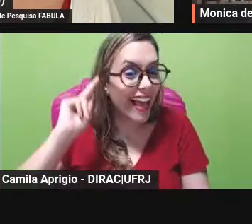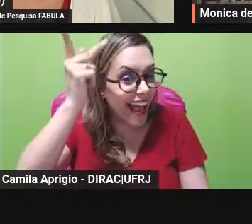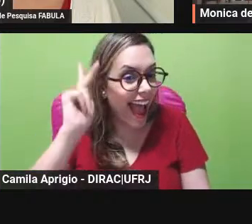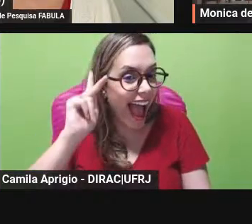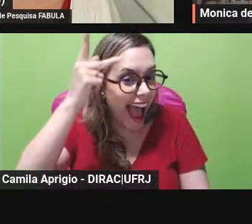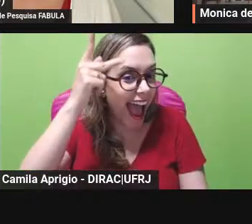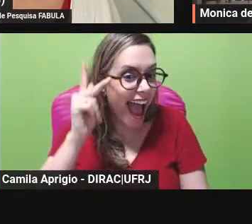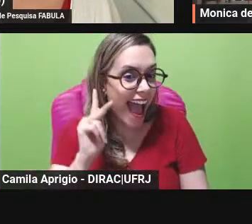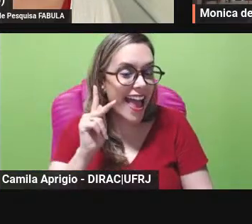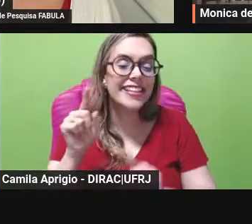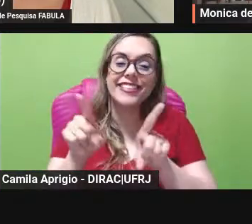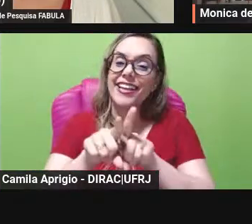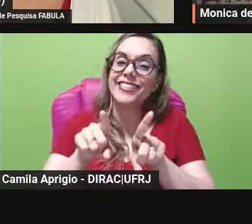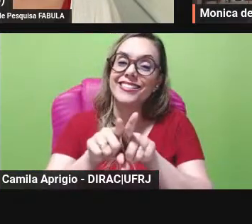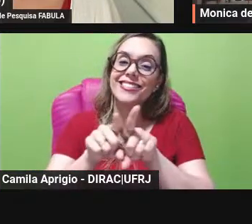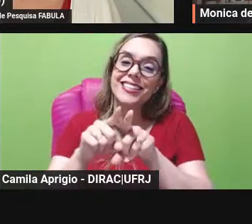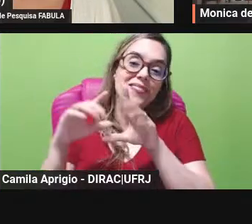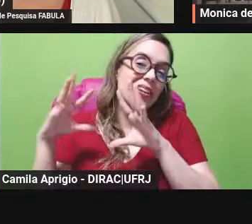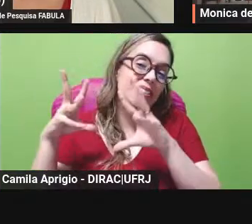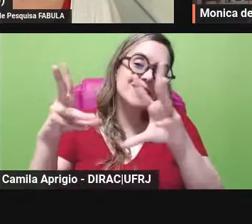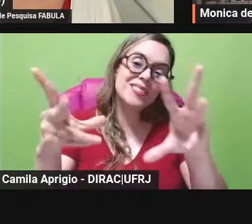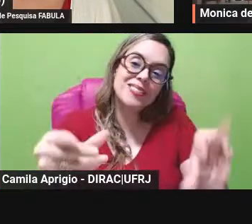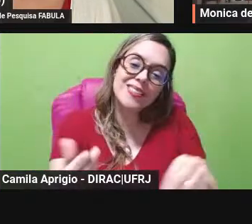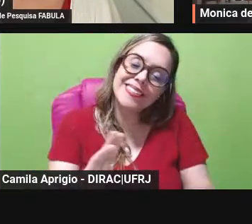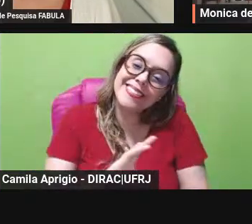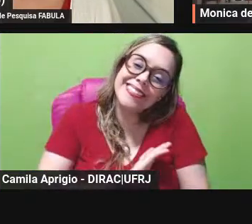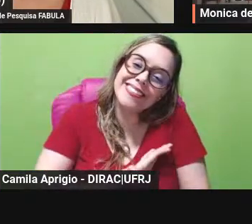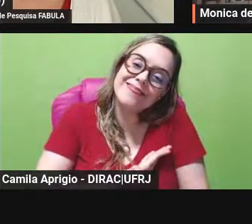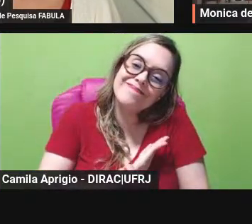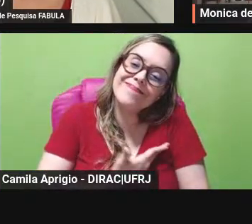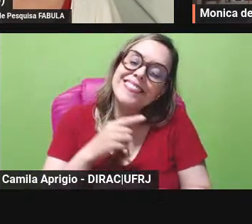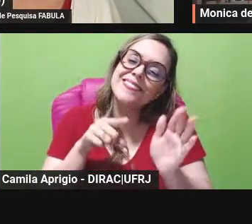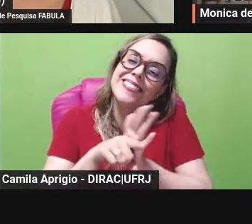admiráveis colegas pesquisadoras